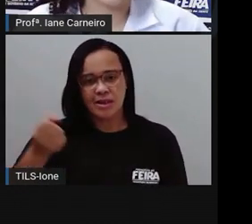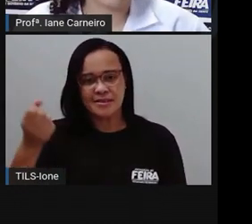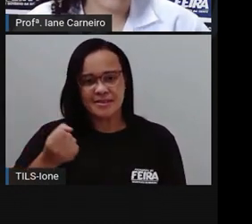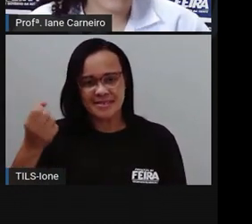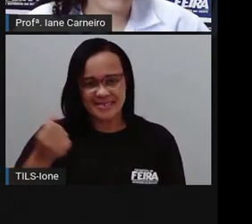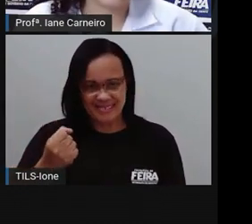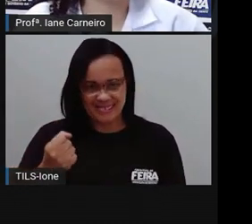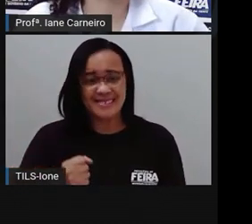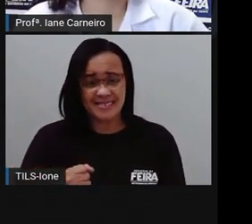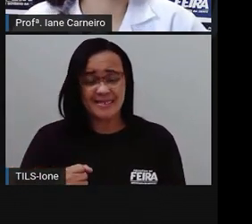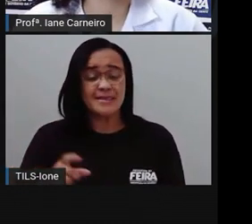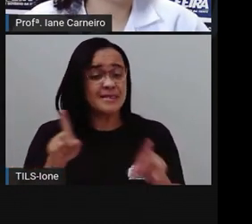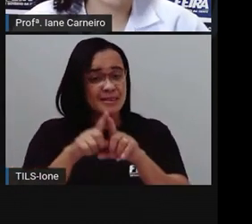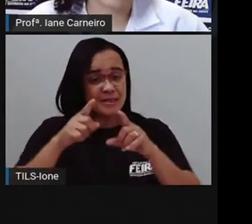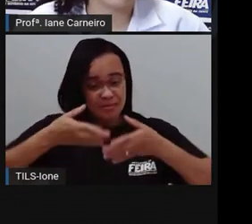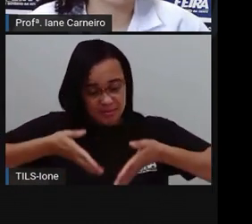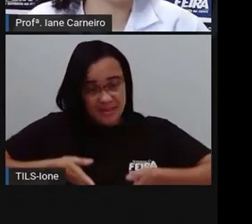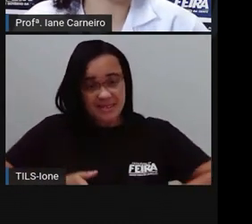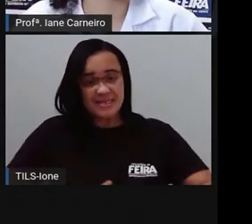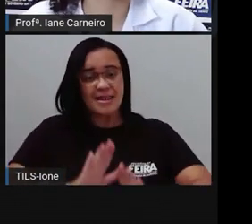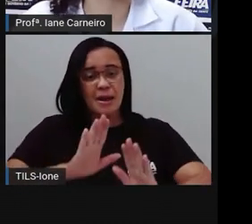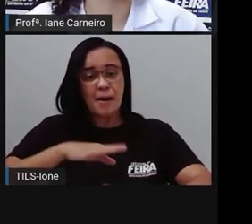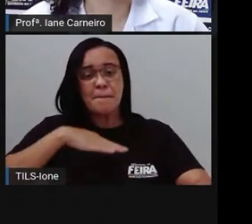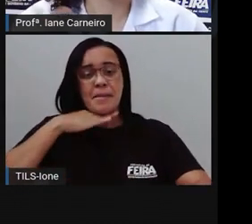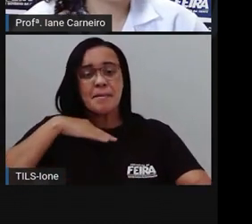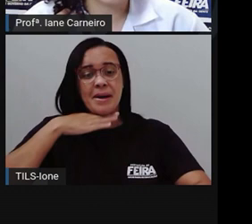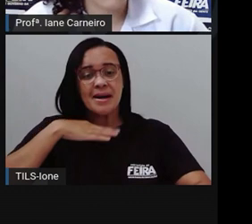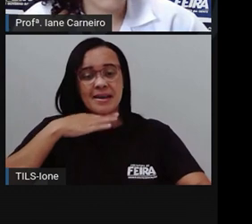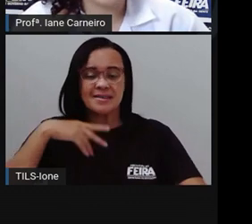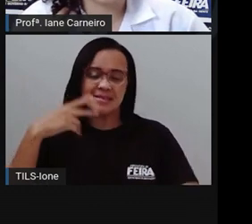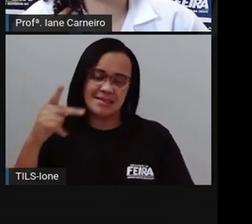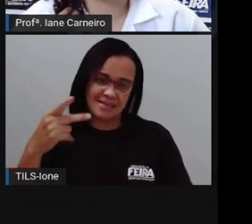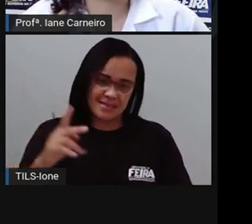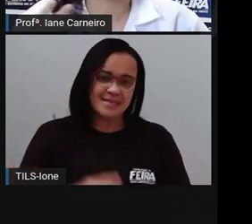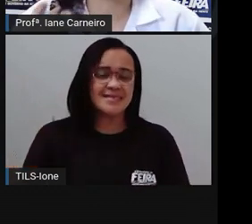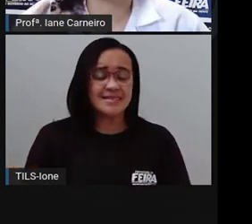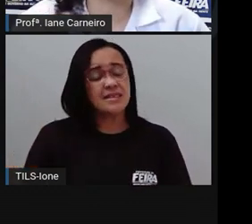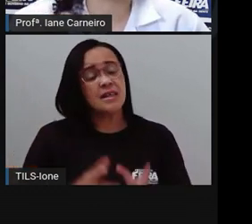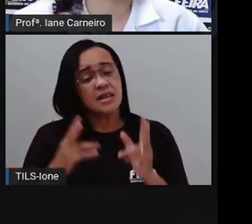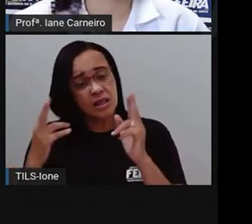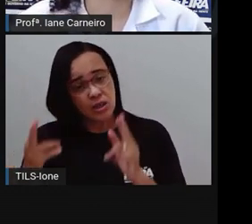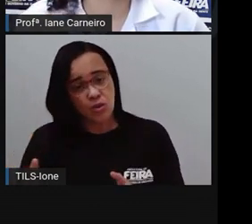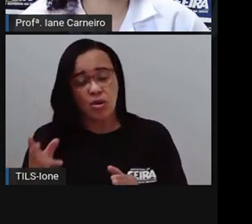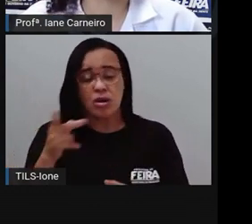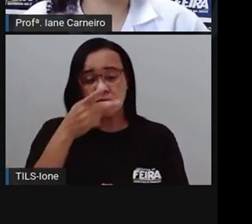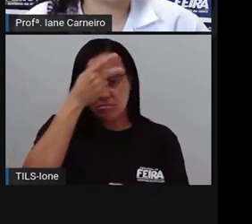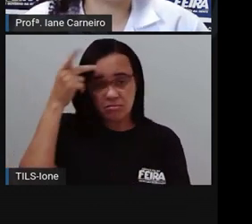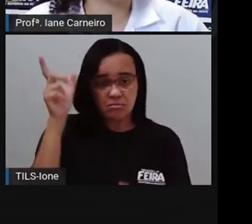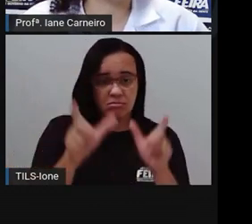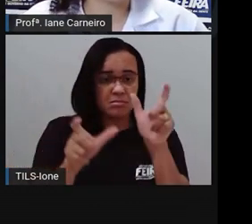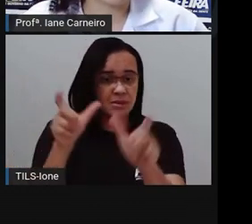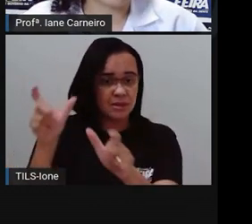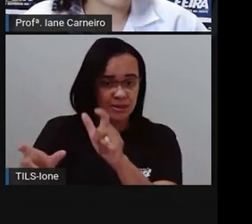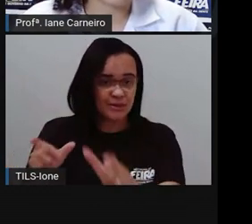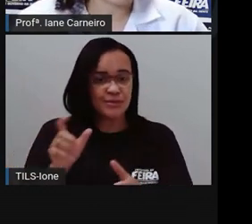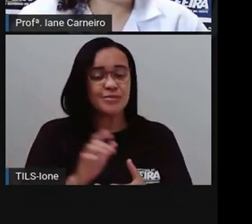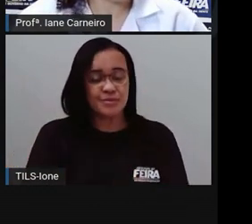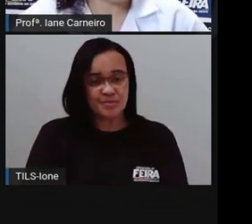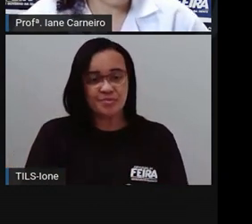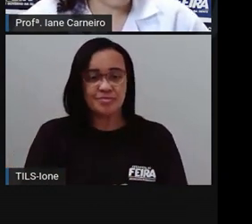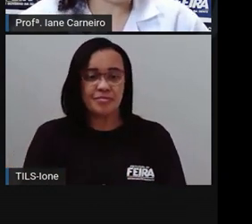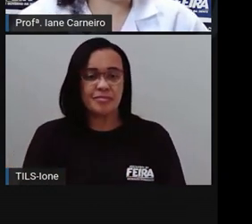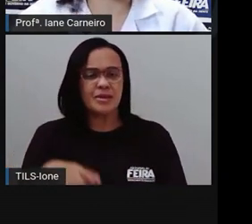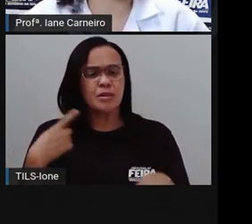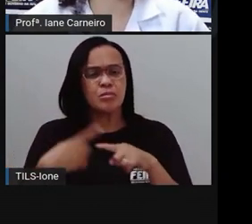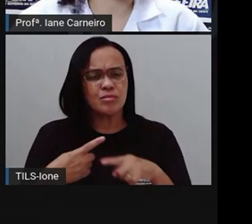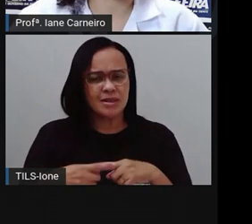que eles nascem da barriga da mãe, eles são gerados da barriga da mãe. Assim como a gente, né, quando as mamães dos seres humanos estão grávidas, né, a